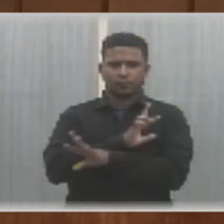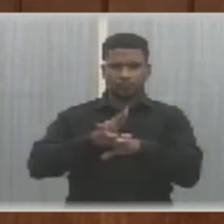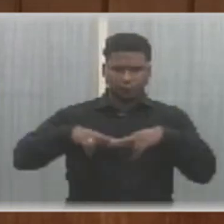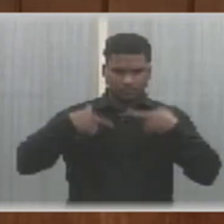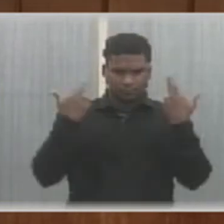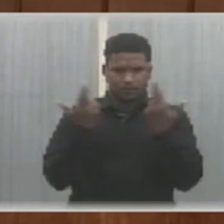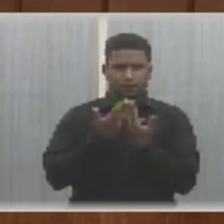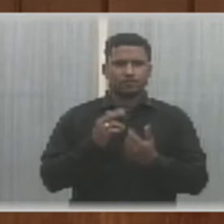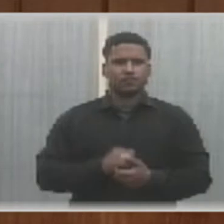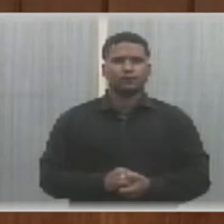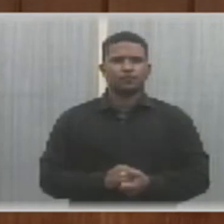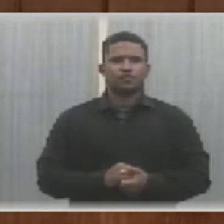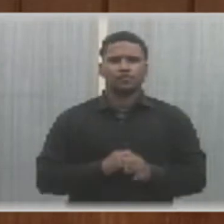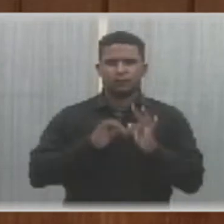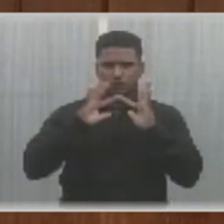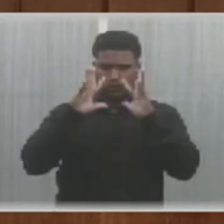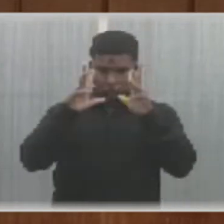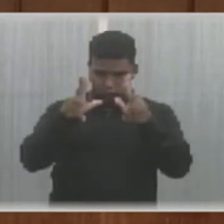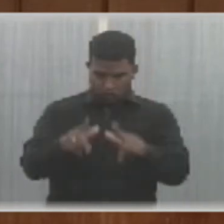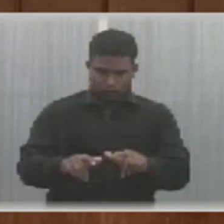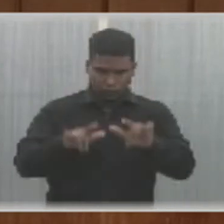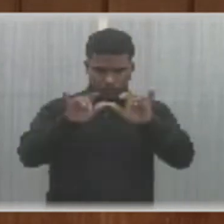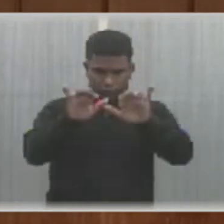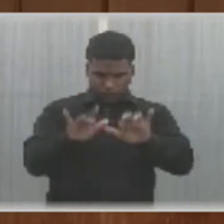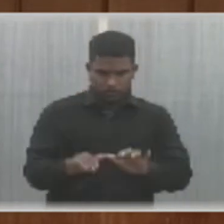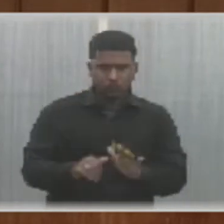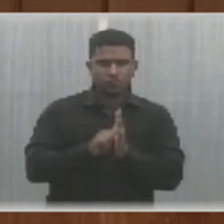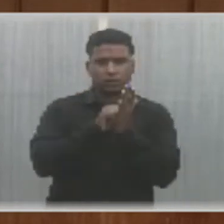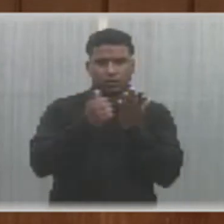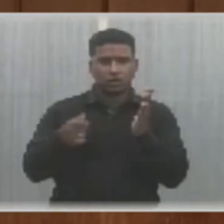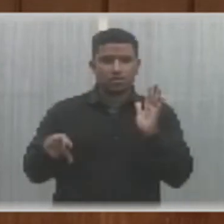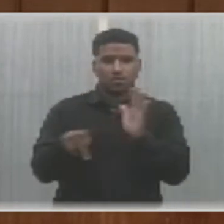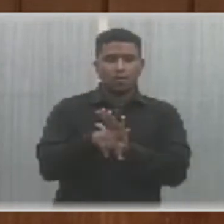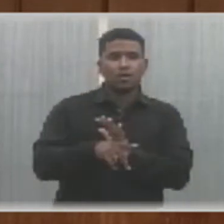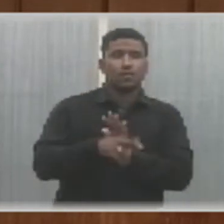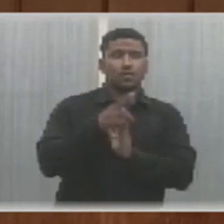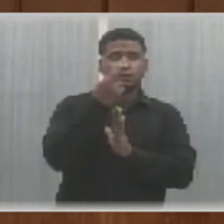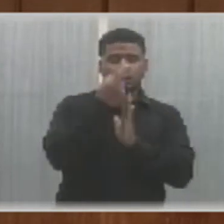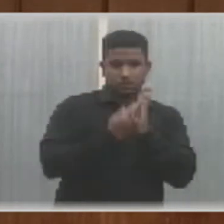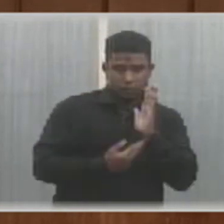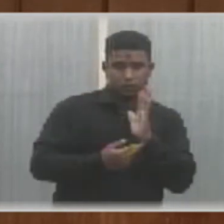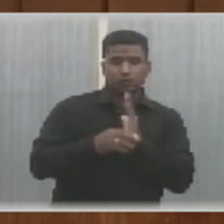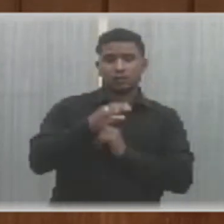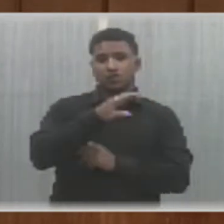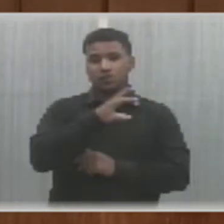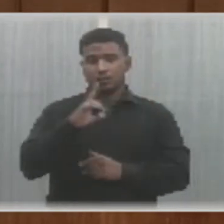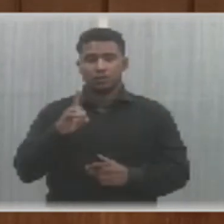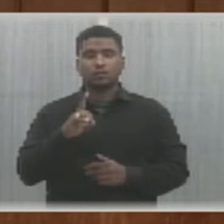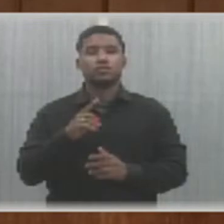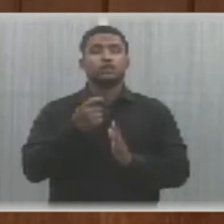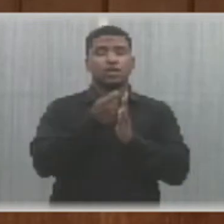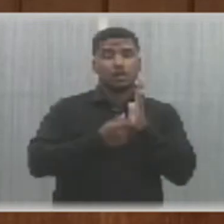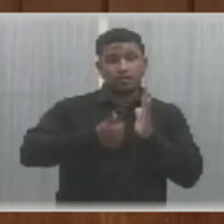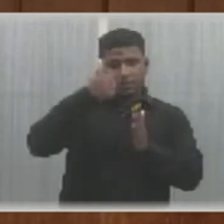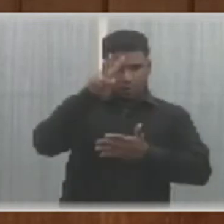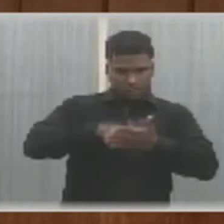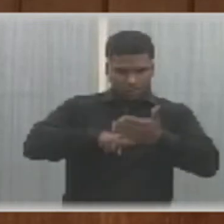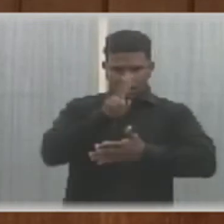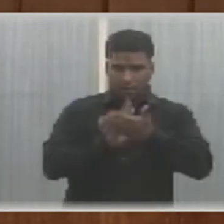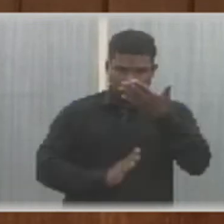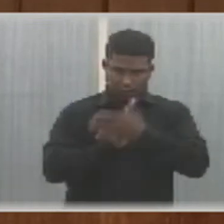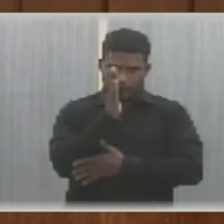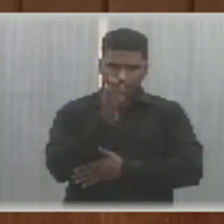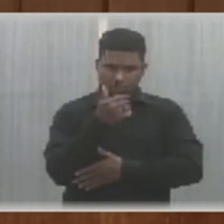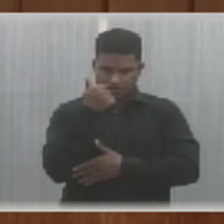encerrou a presente sessão, que para constar foi redigida e digitada a presente ata pela Coordenação de Serviços de Redações de Atas, a qual, depois de lida achada